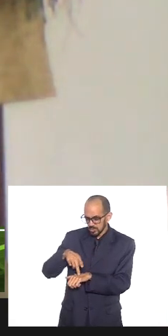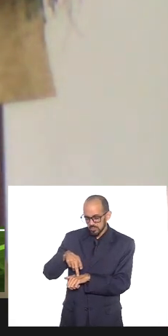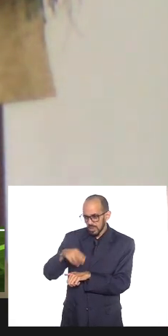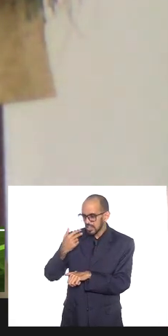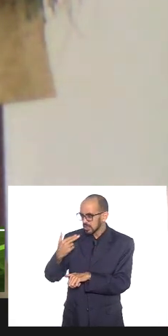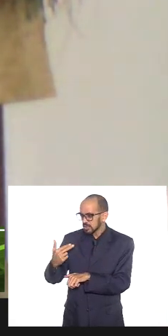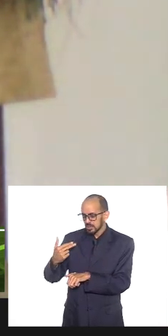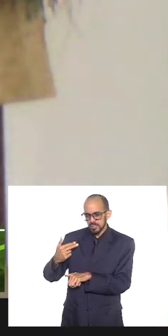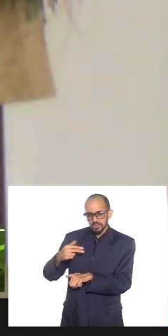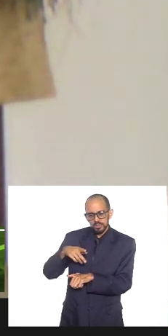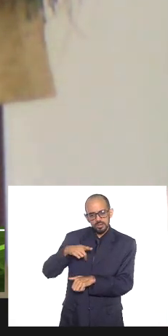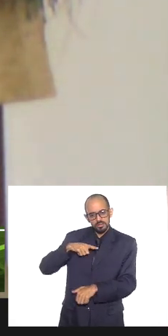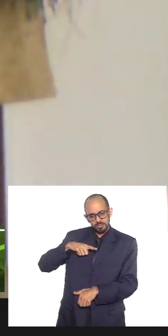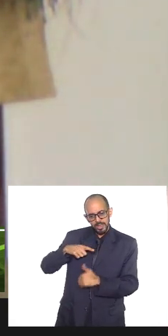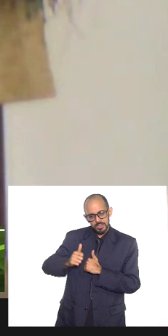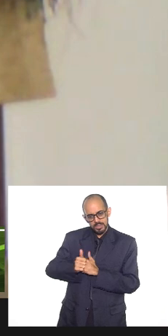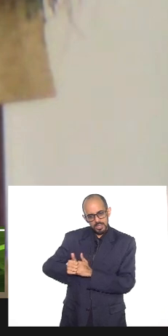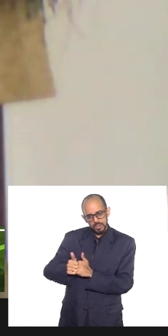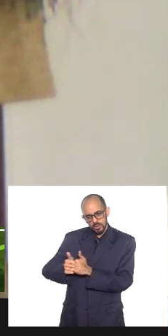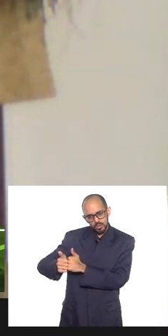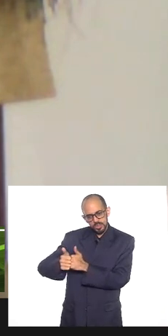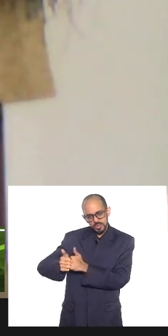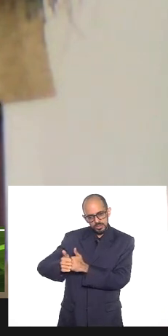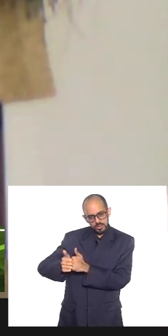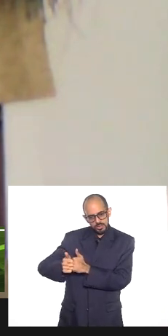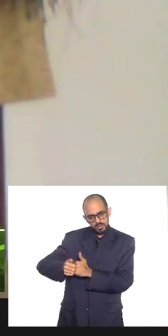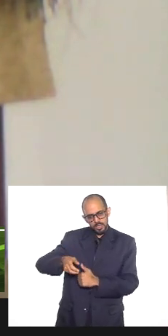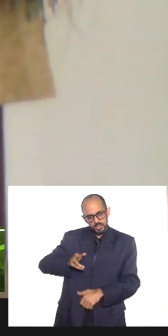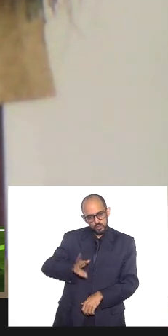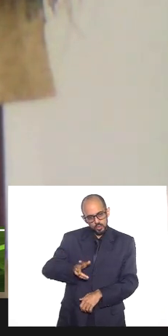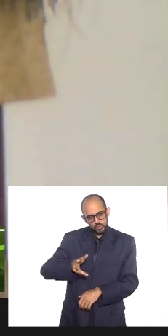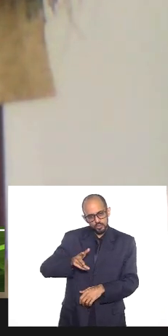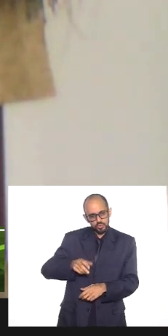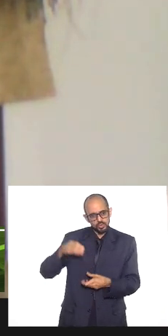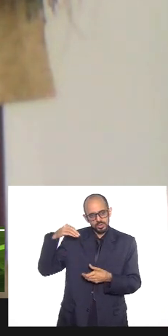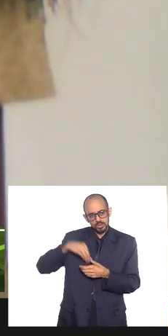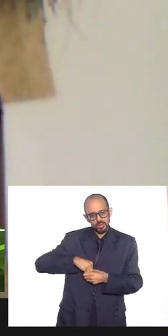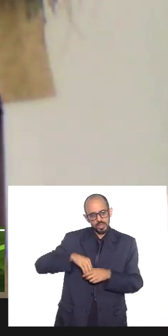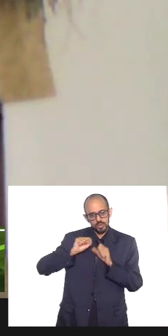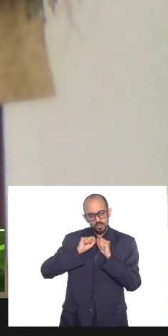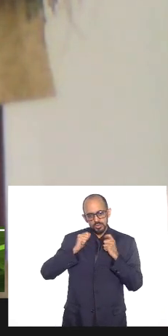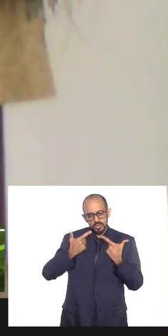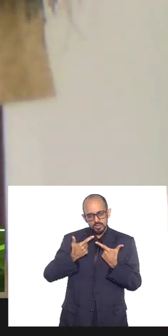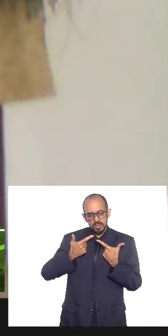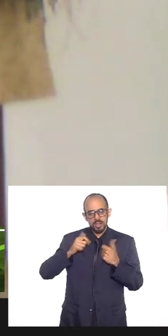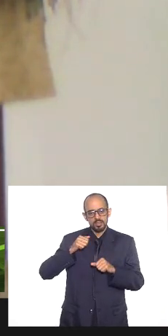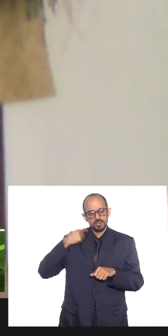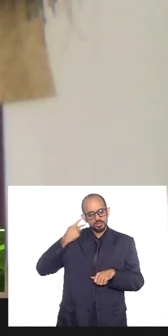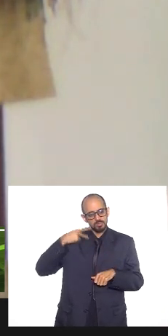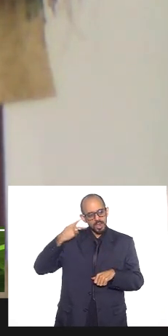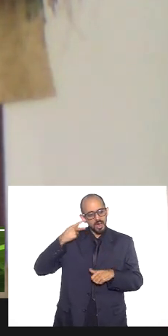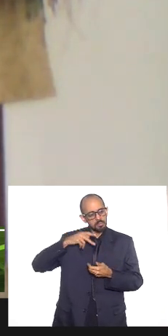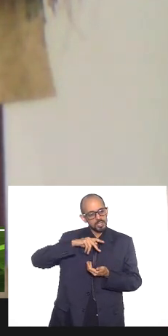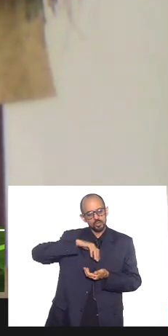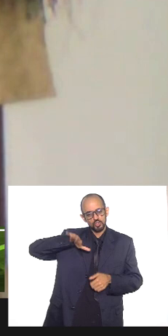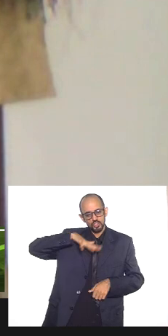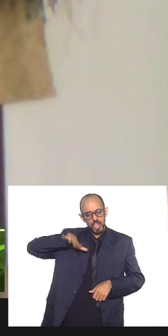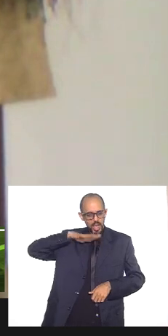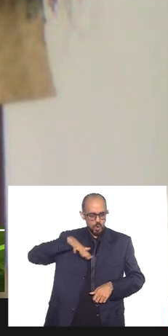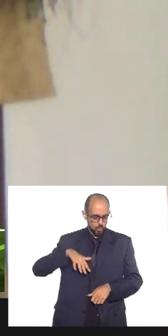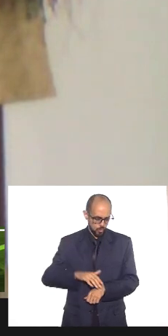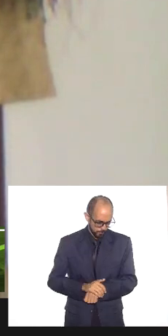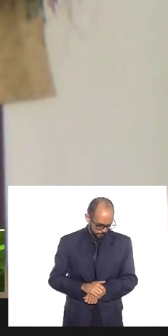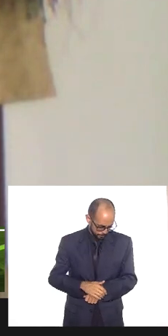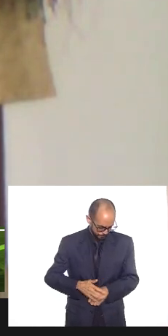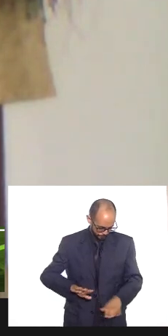mantenedores e eles estão aí dentro das assembleias dentro dos parramentos de um modo geral então